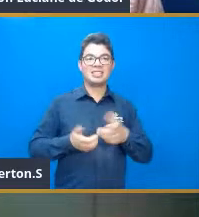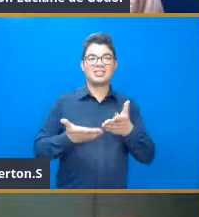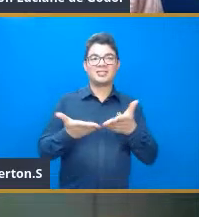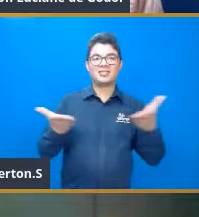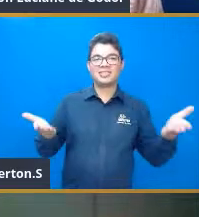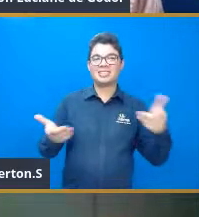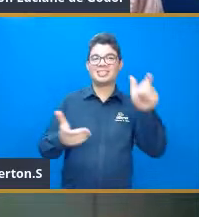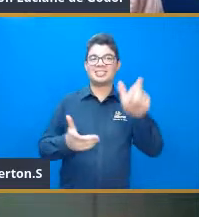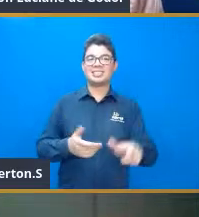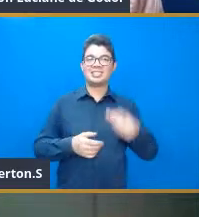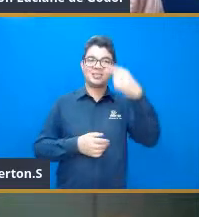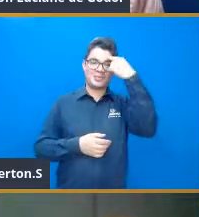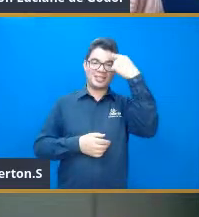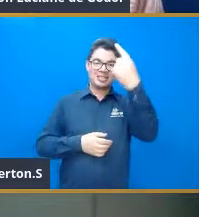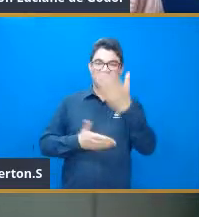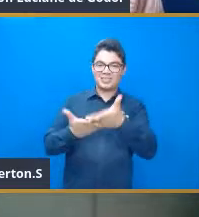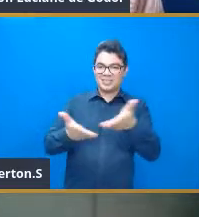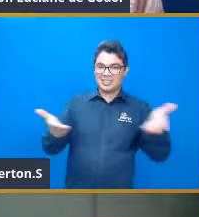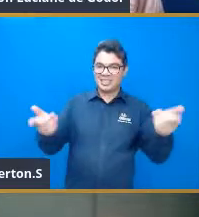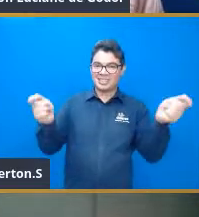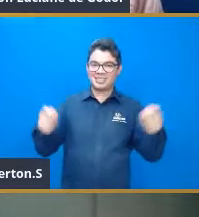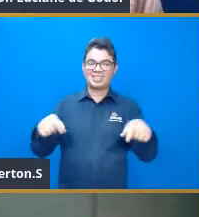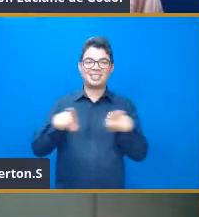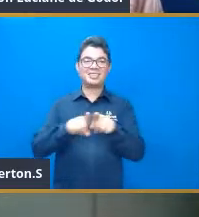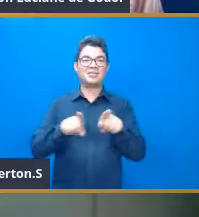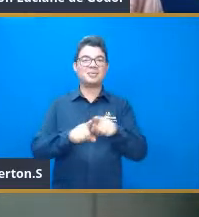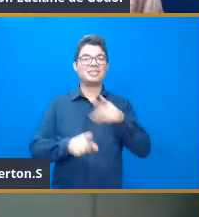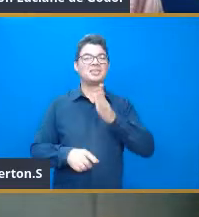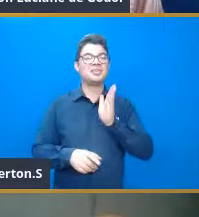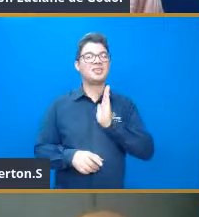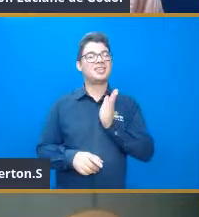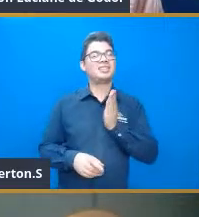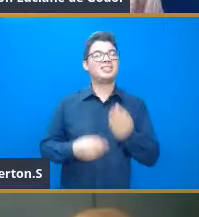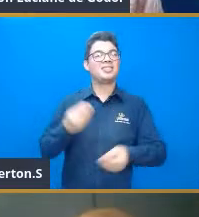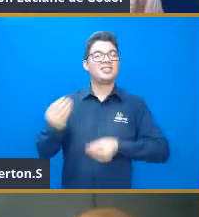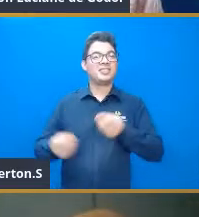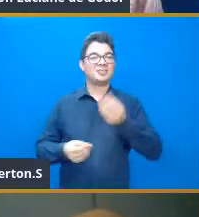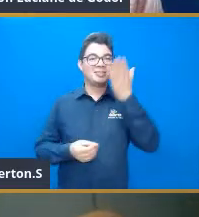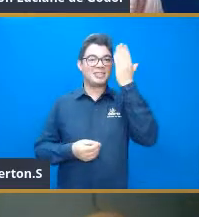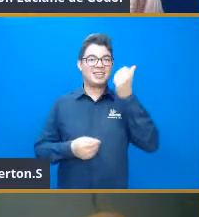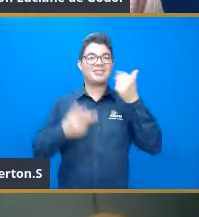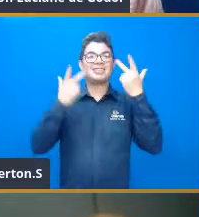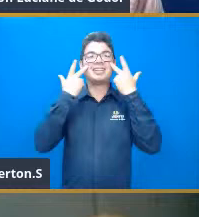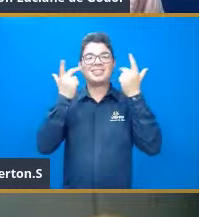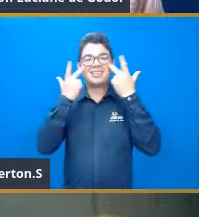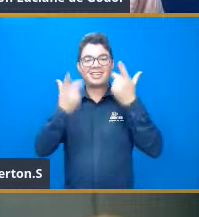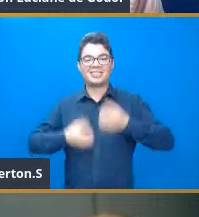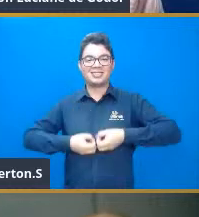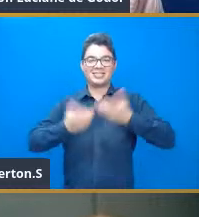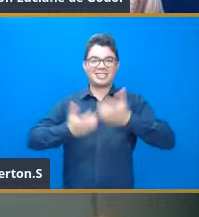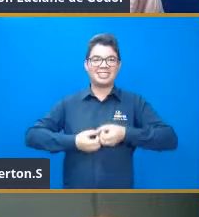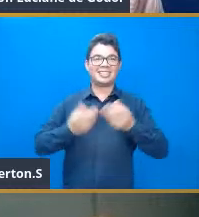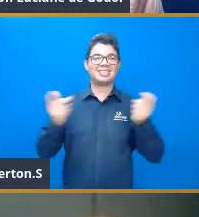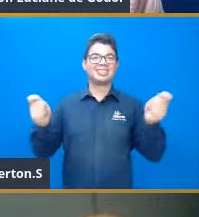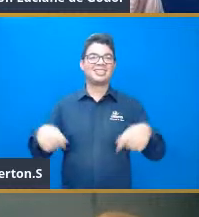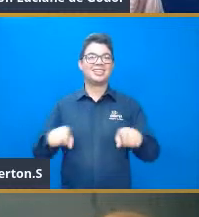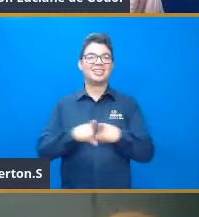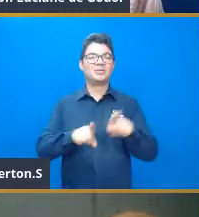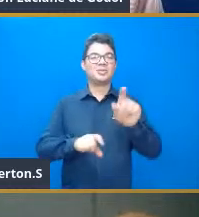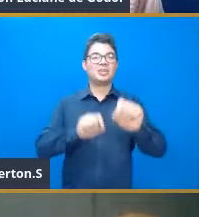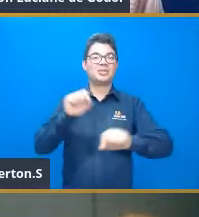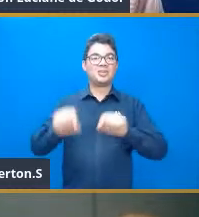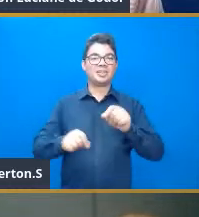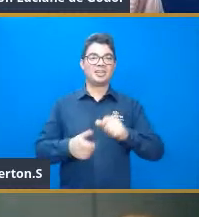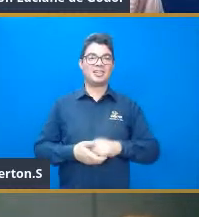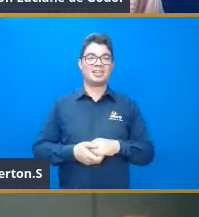é pensando em vocês, e assim, é decoração, de uma forma tão, sabe, natural, tão espontânea, e o estar aqui com vocês